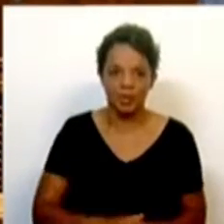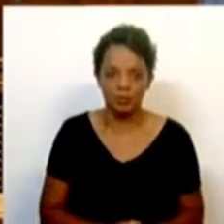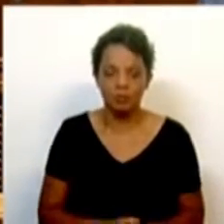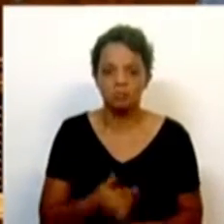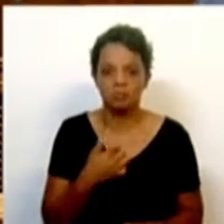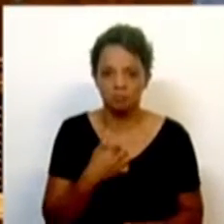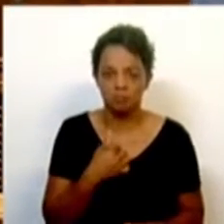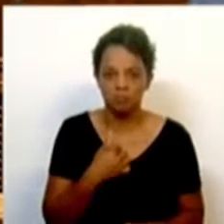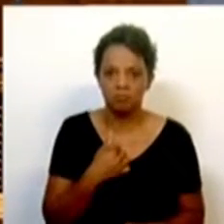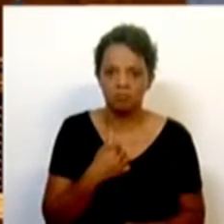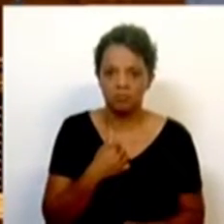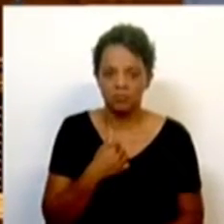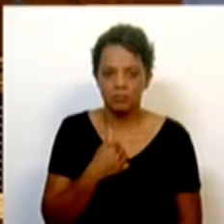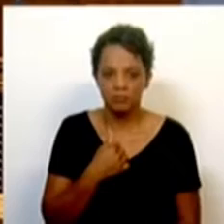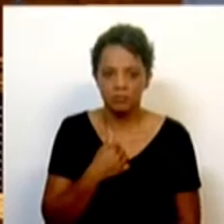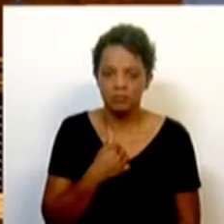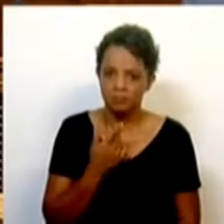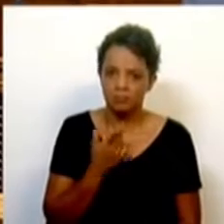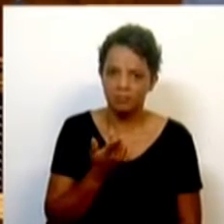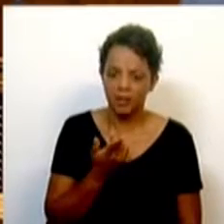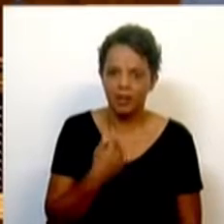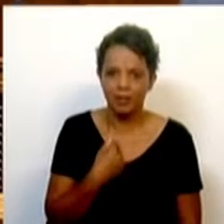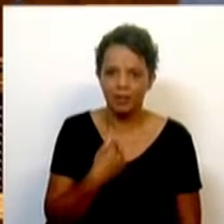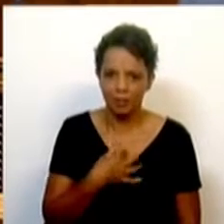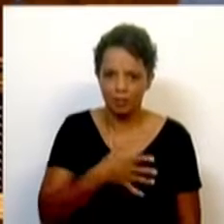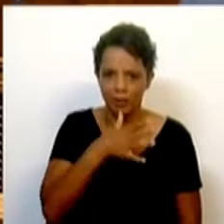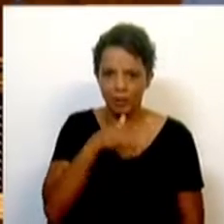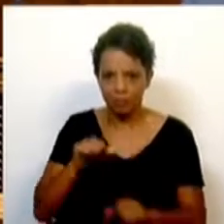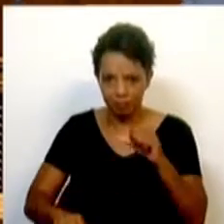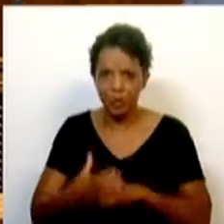Registo que gostou do meu discurso.